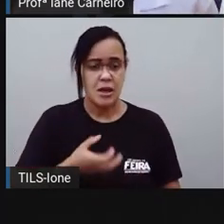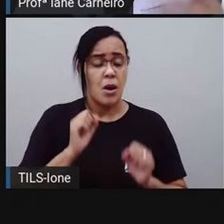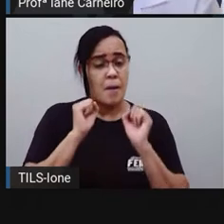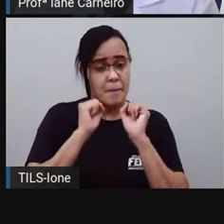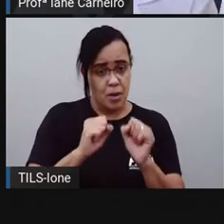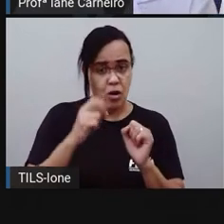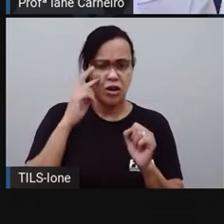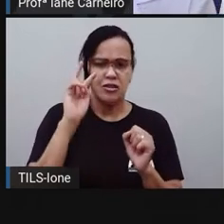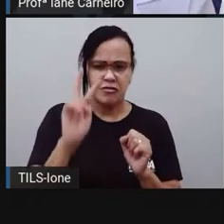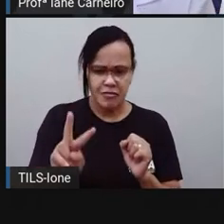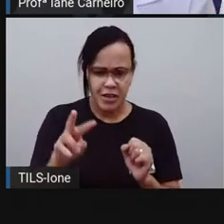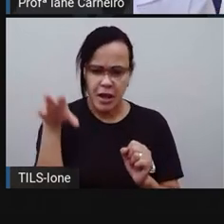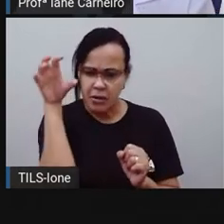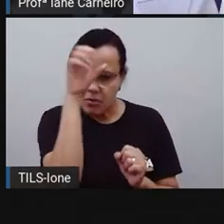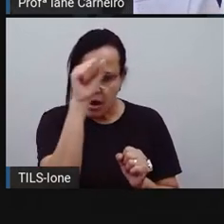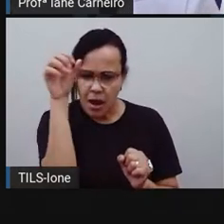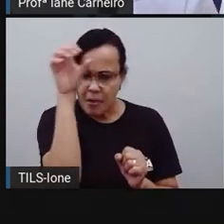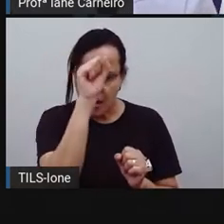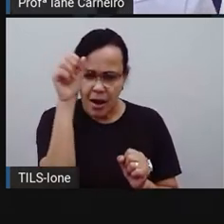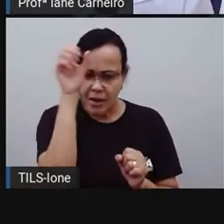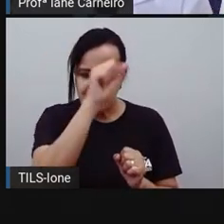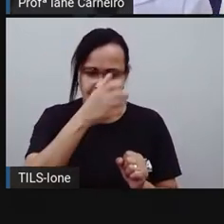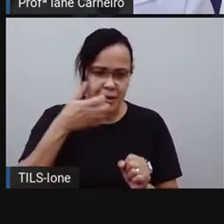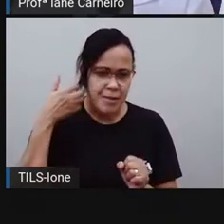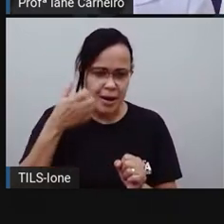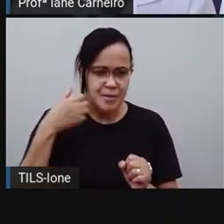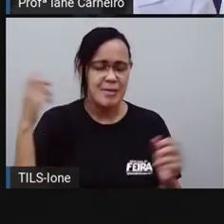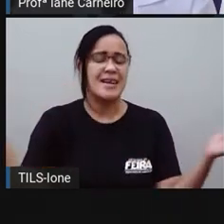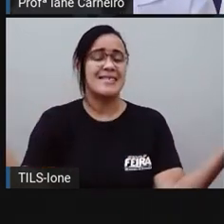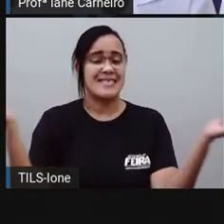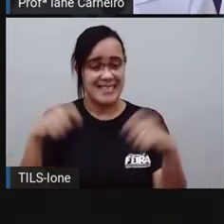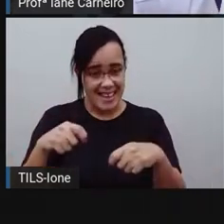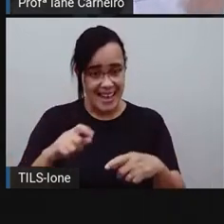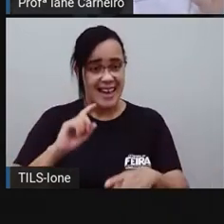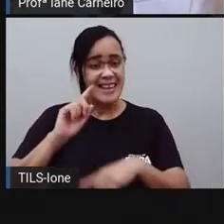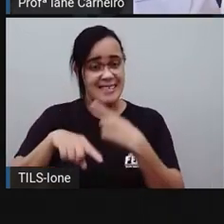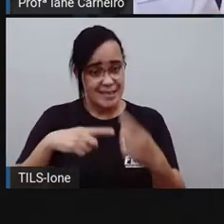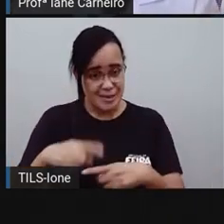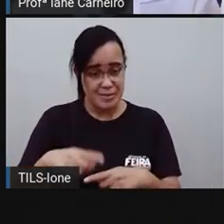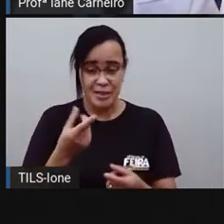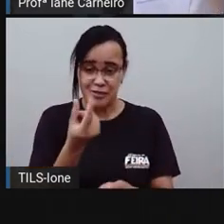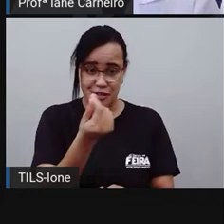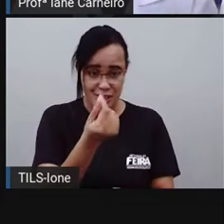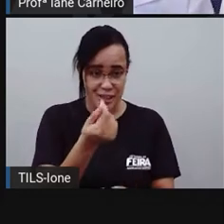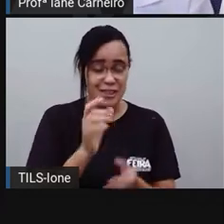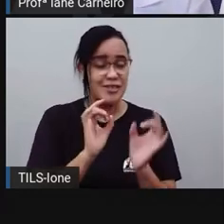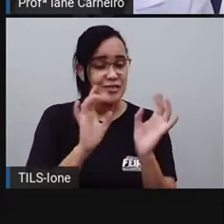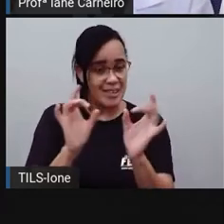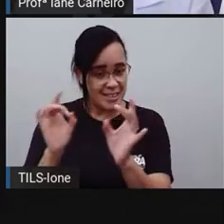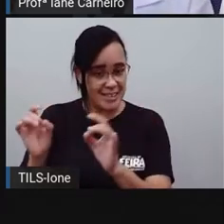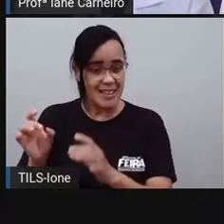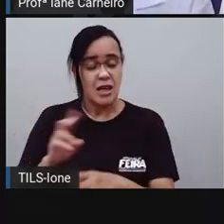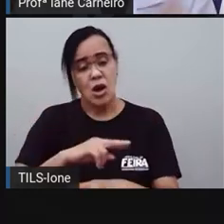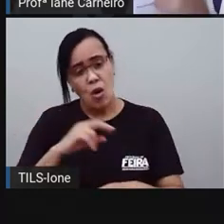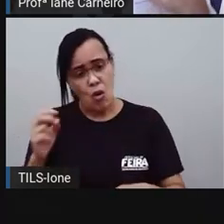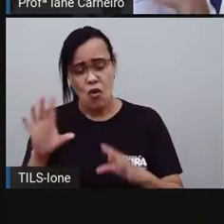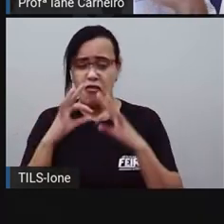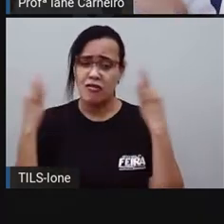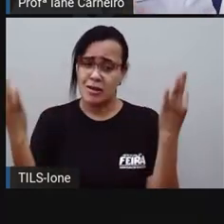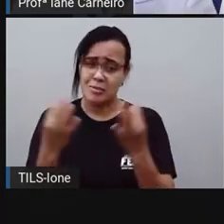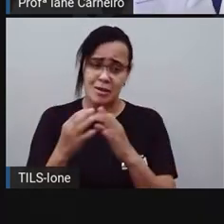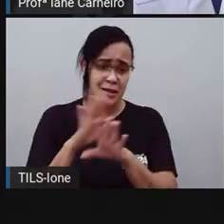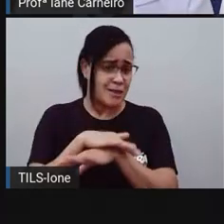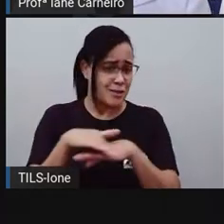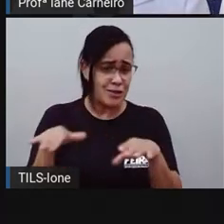aprender aí. E quem sabe, né? Fazer uma renda extra aí no Natal, né? Ou só se divertir com a família. Tá bom? Então,